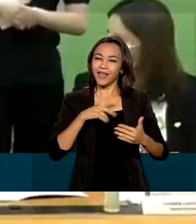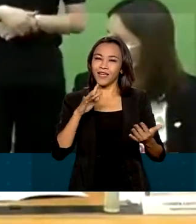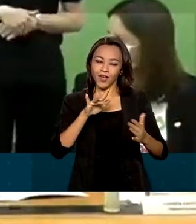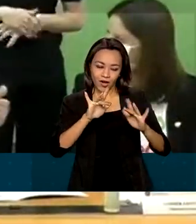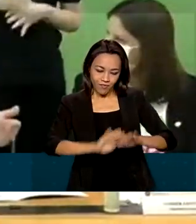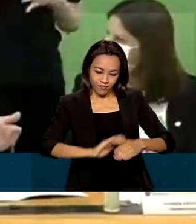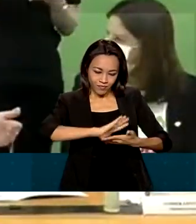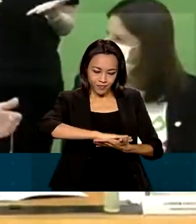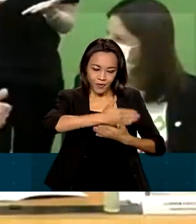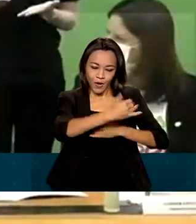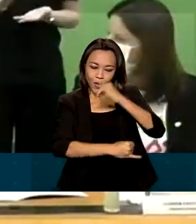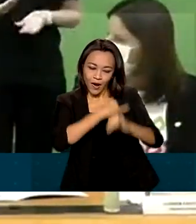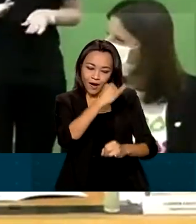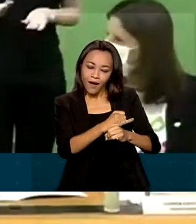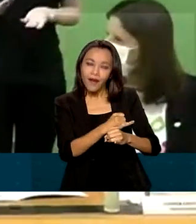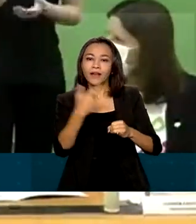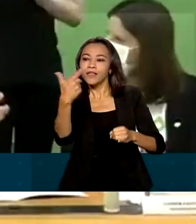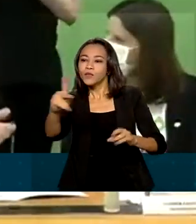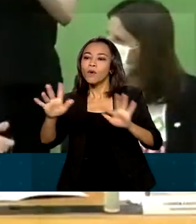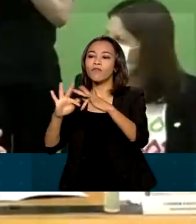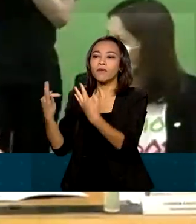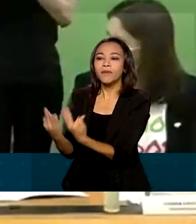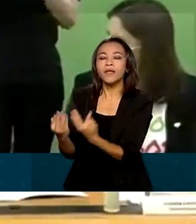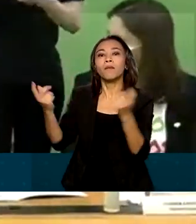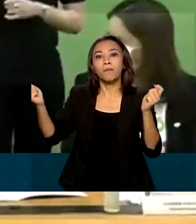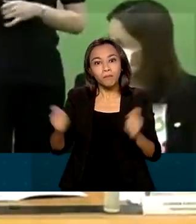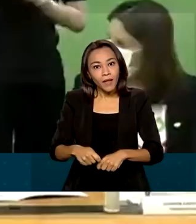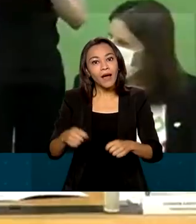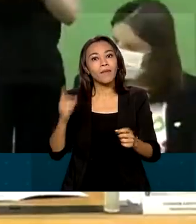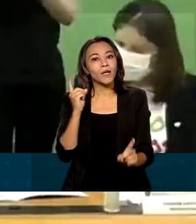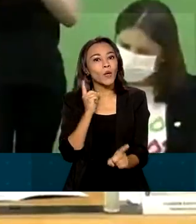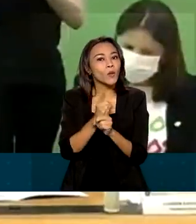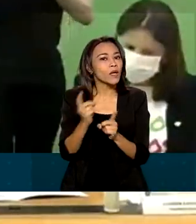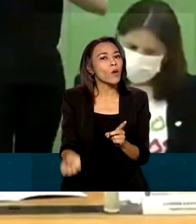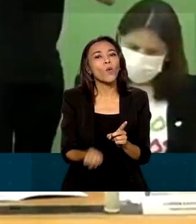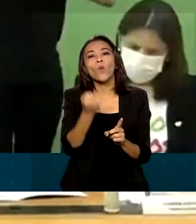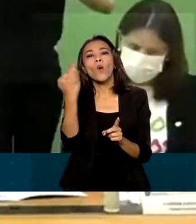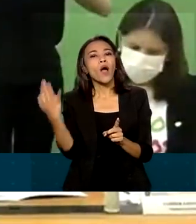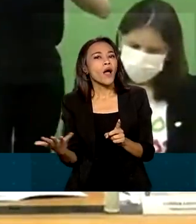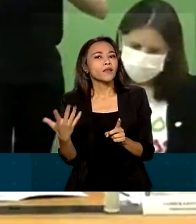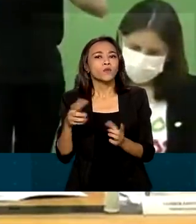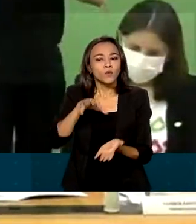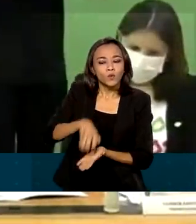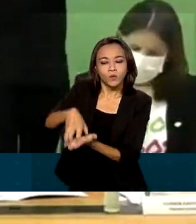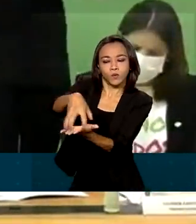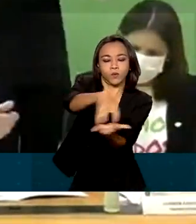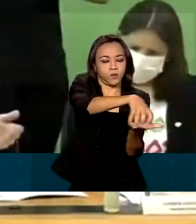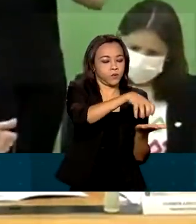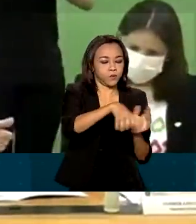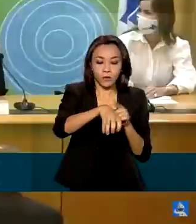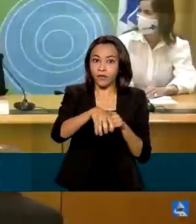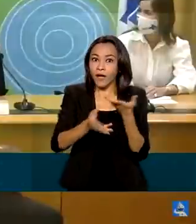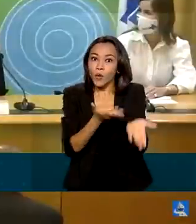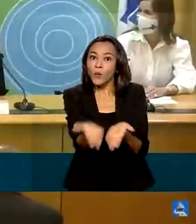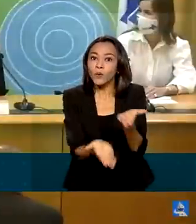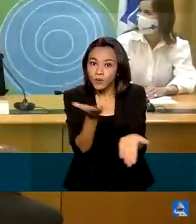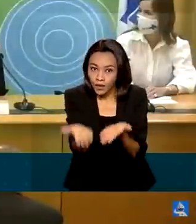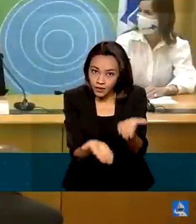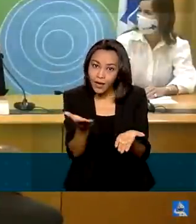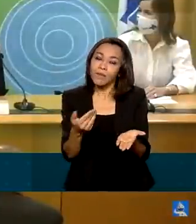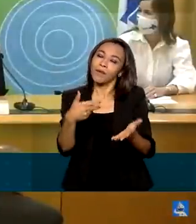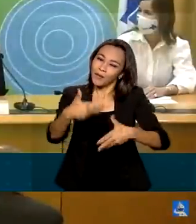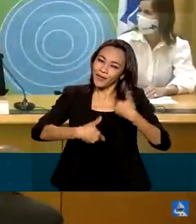pacientes e seus familiares poderão encontrar quais são esses centros de cuidados para que o